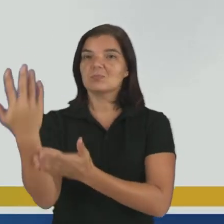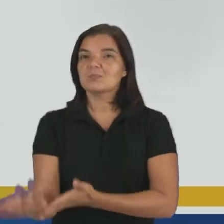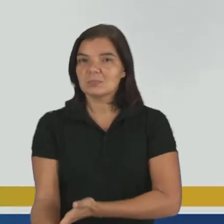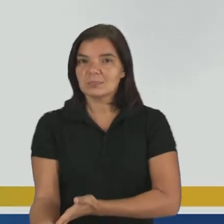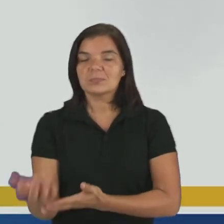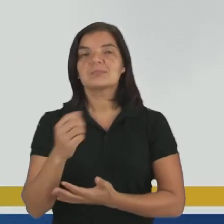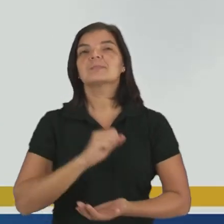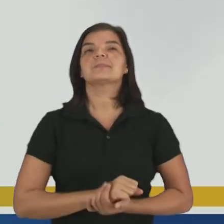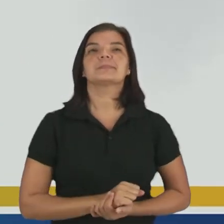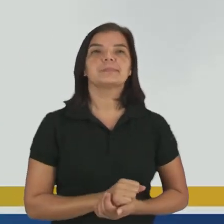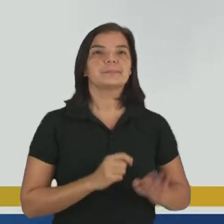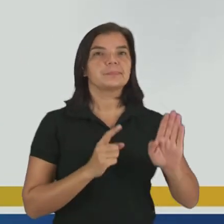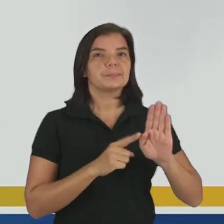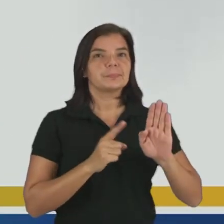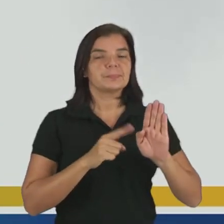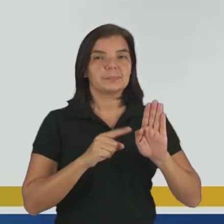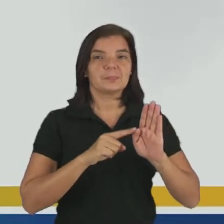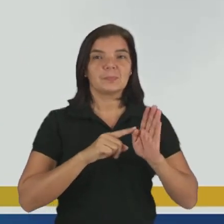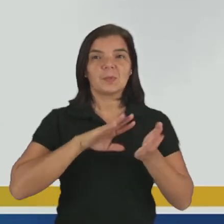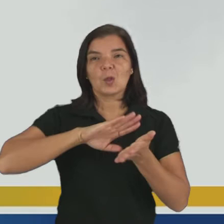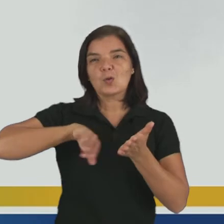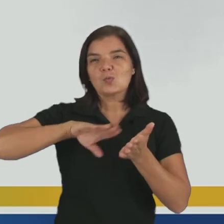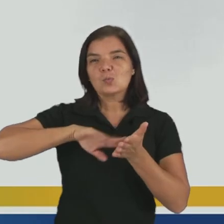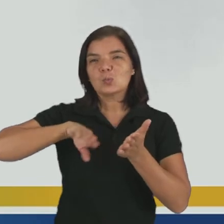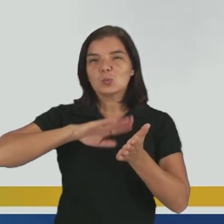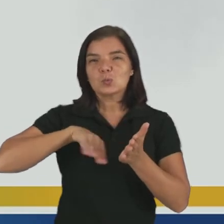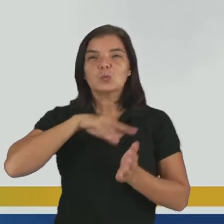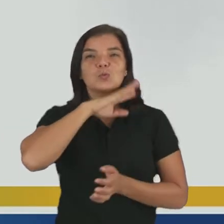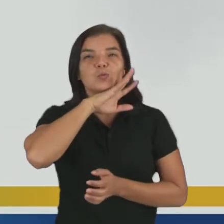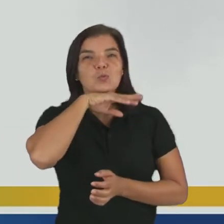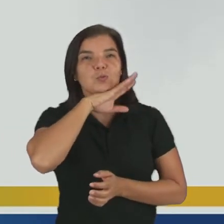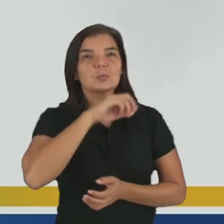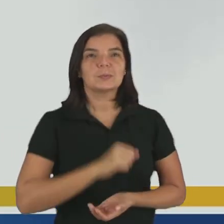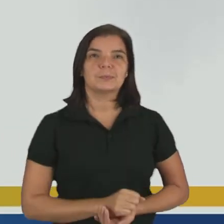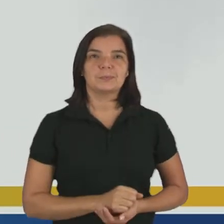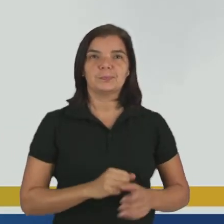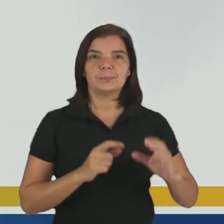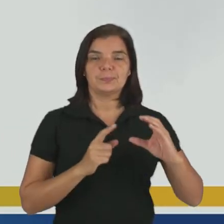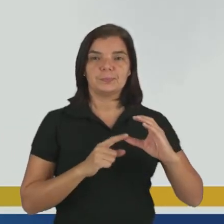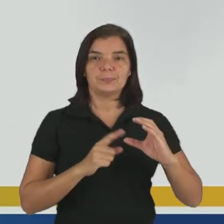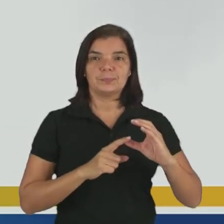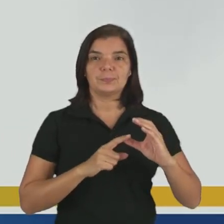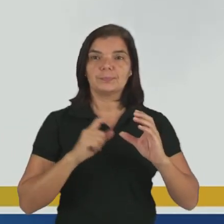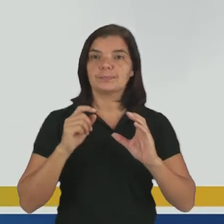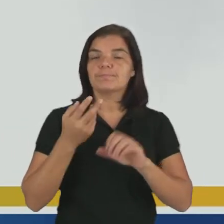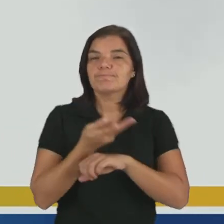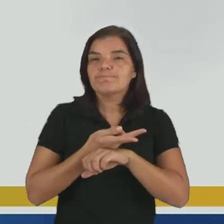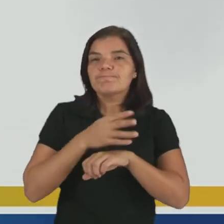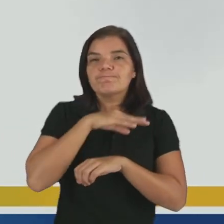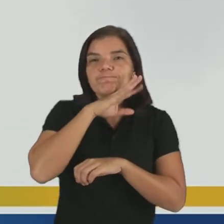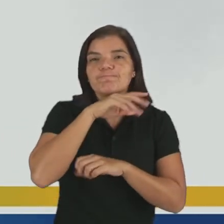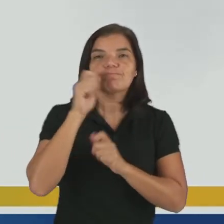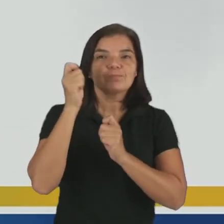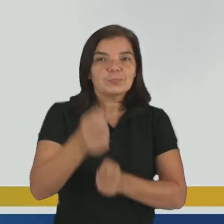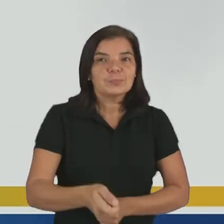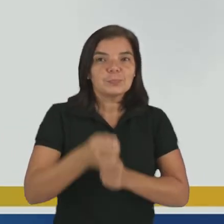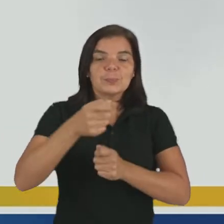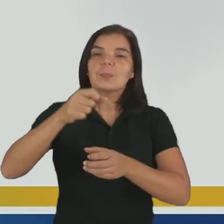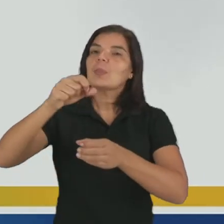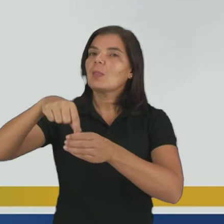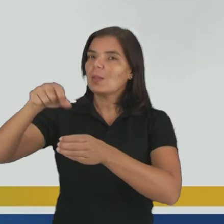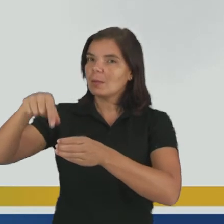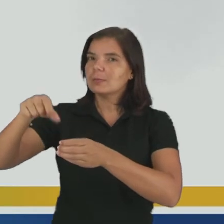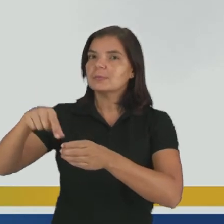florestas, B, na extinção de animais silvestres, C, na caça, pesca e